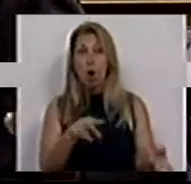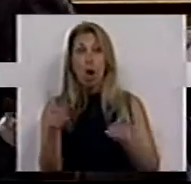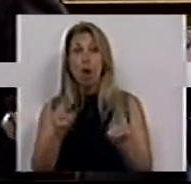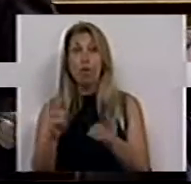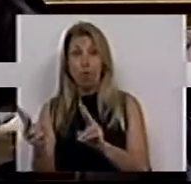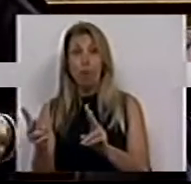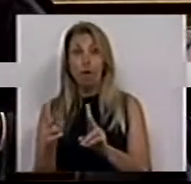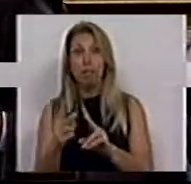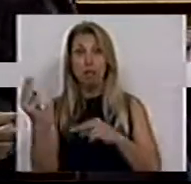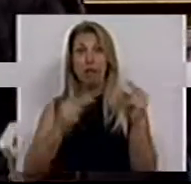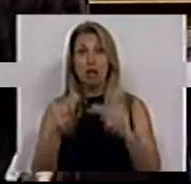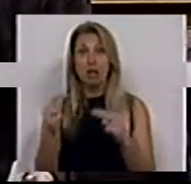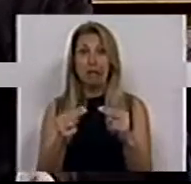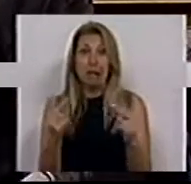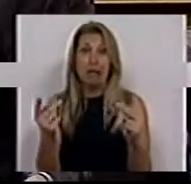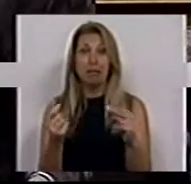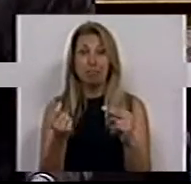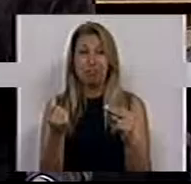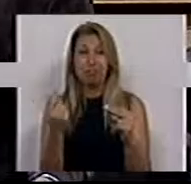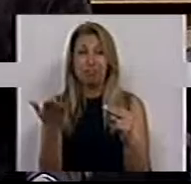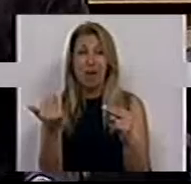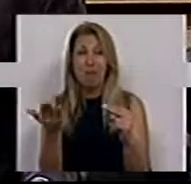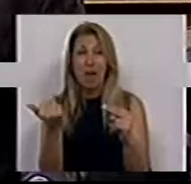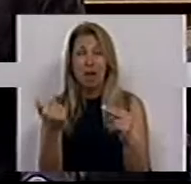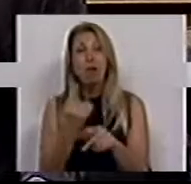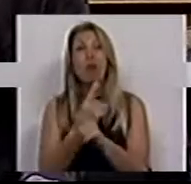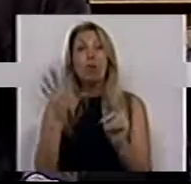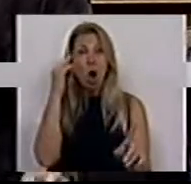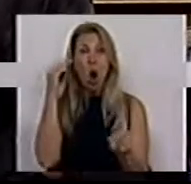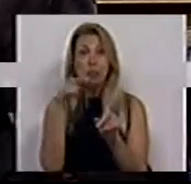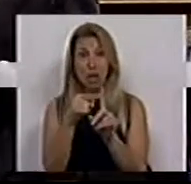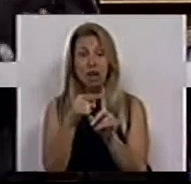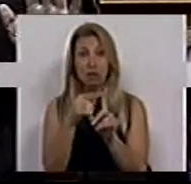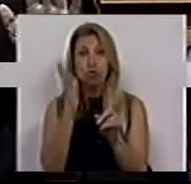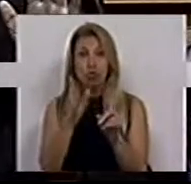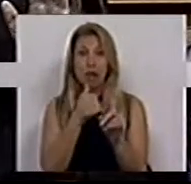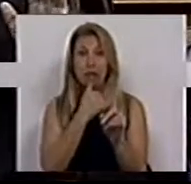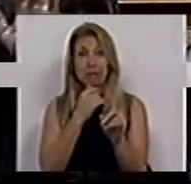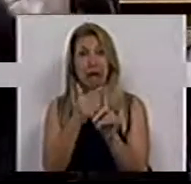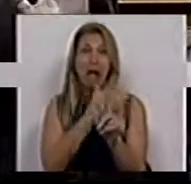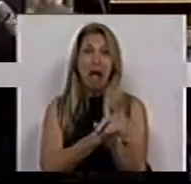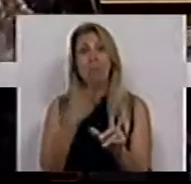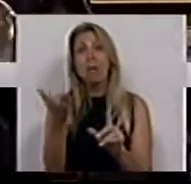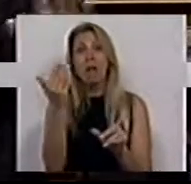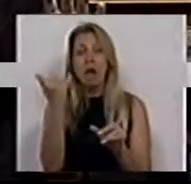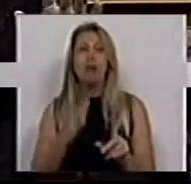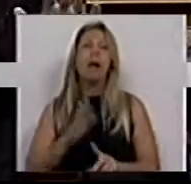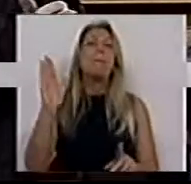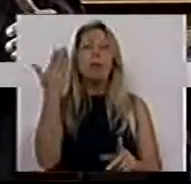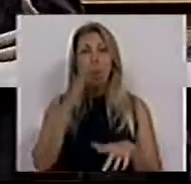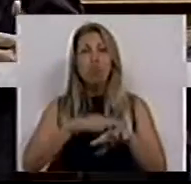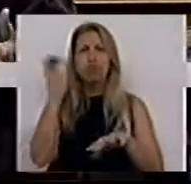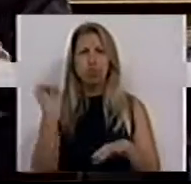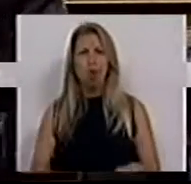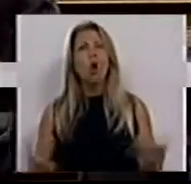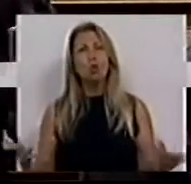muito verde, porque falta chegar aos objetivos que tinham sido traçados. Em primeiro lugar, a ideia da neutralidade fiscal,